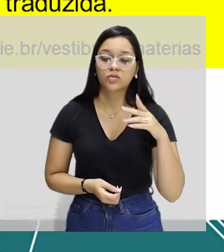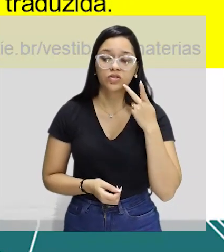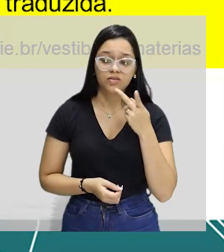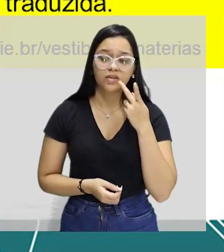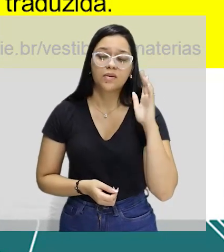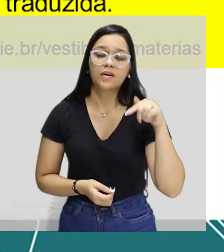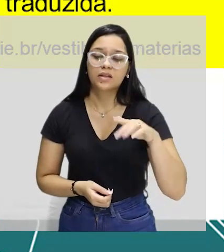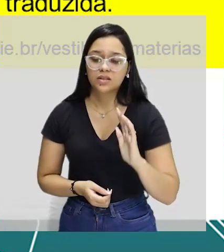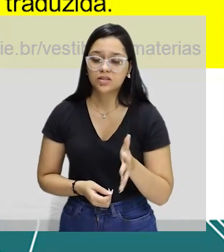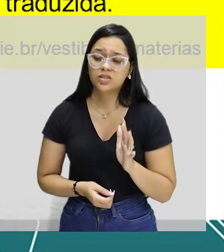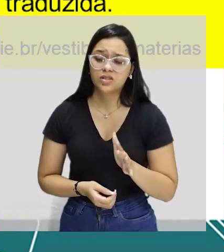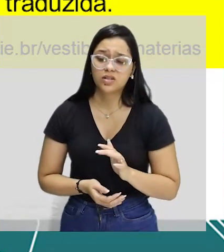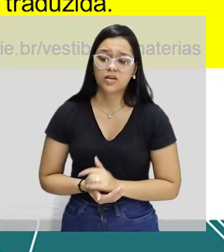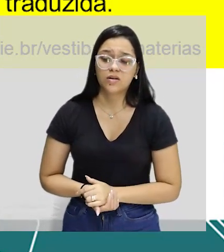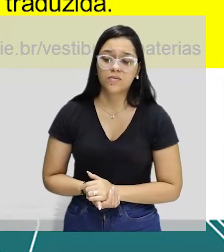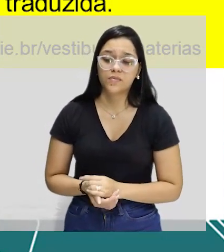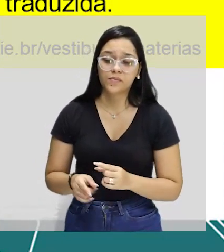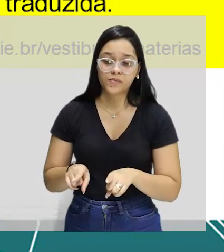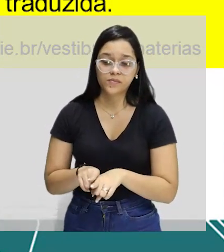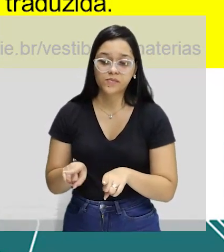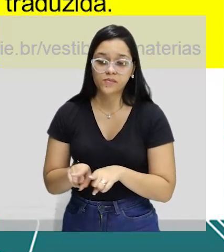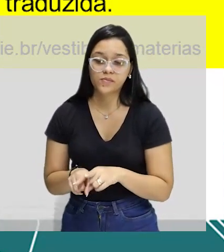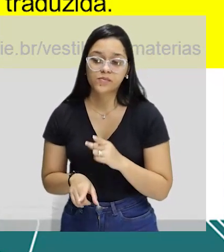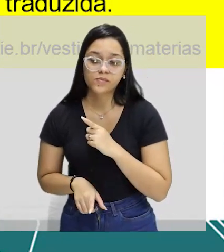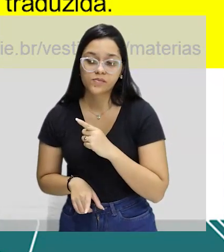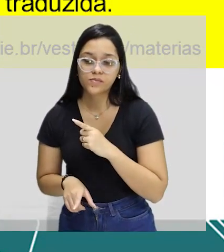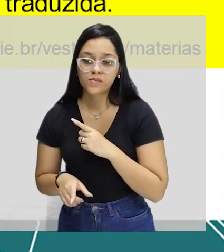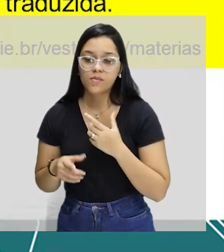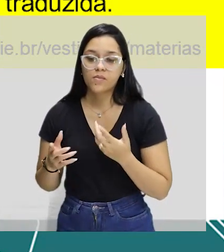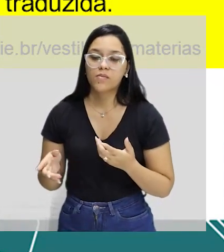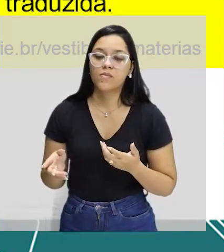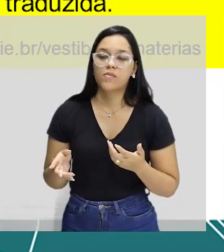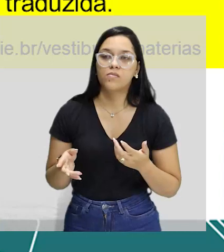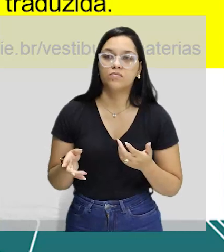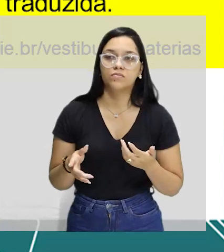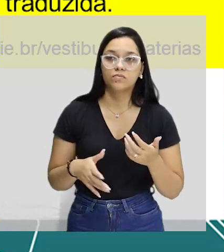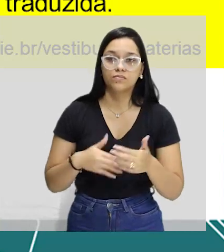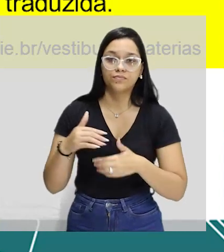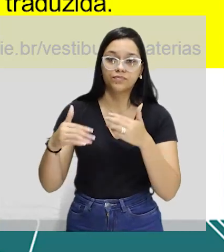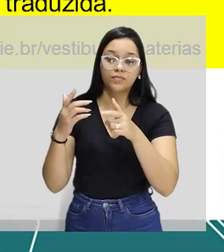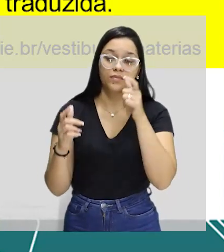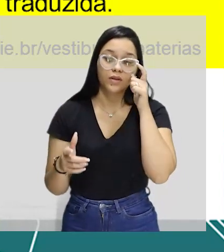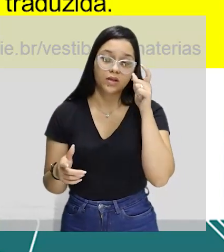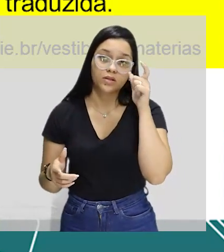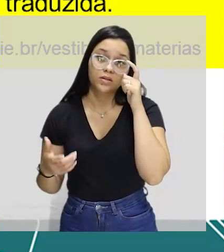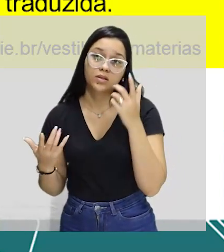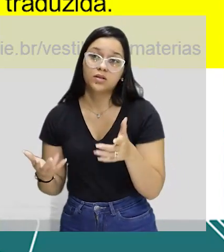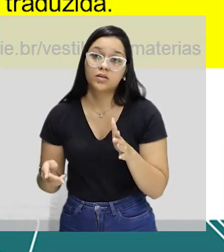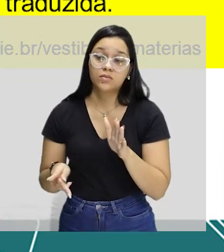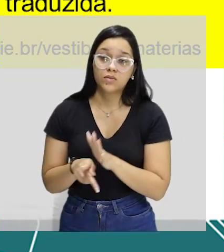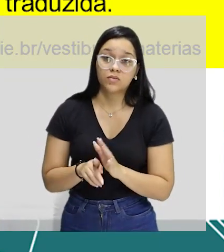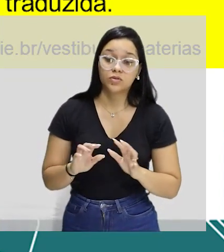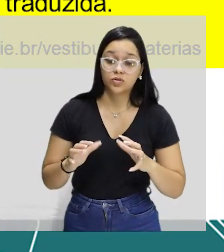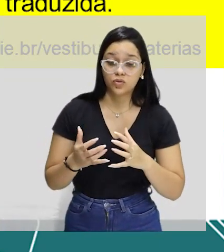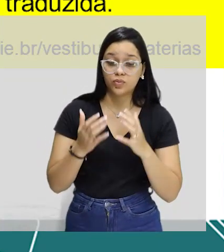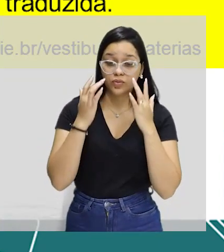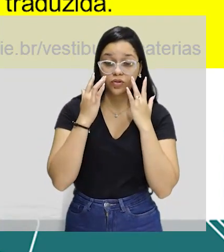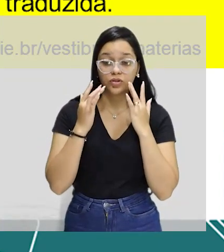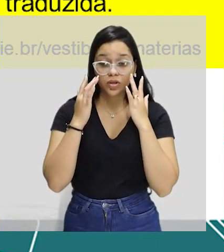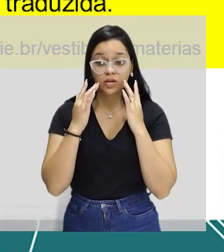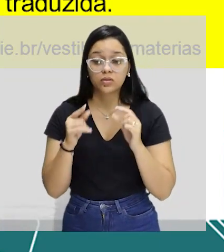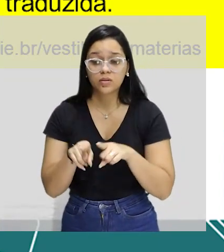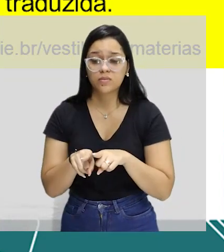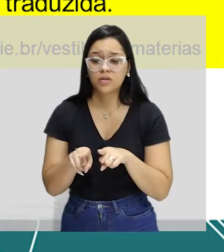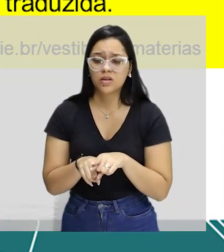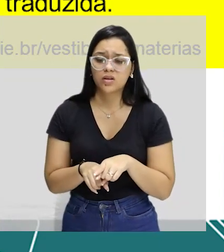várias vezes aqui, ele cria, junto com um processo interessante, que é de grupos de teatro, o